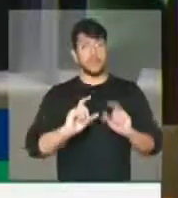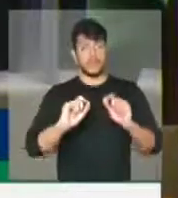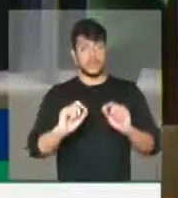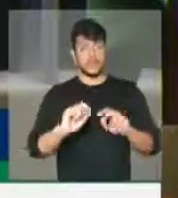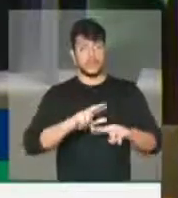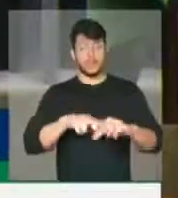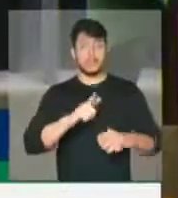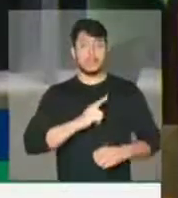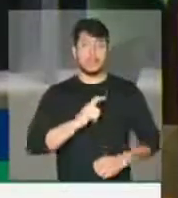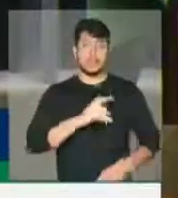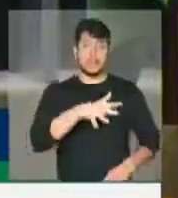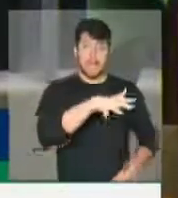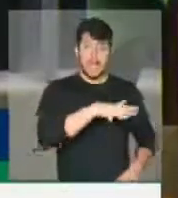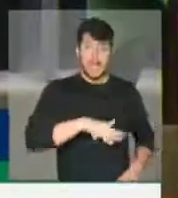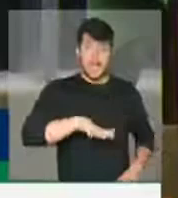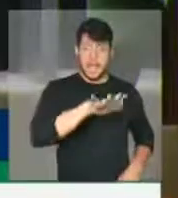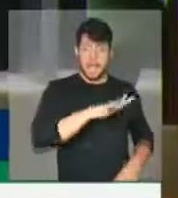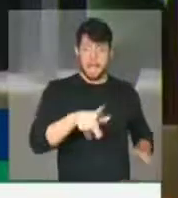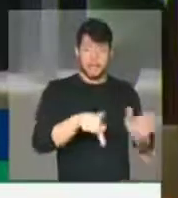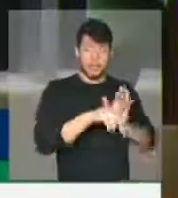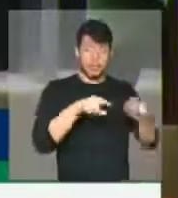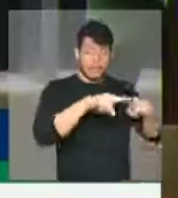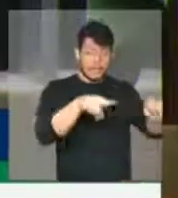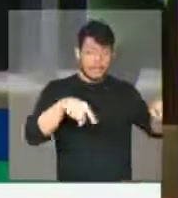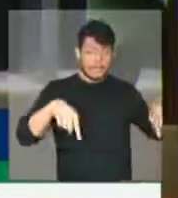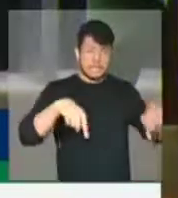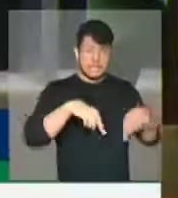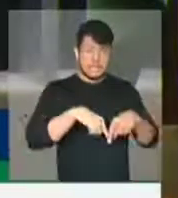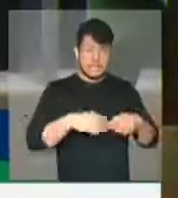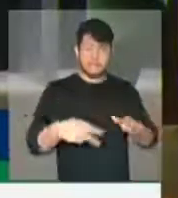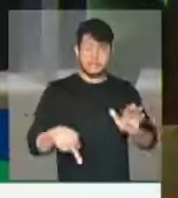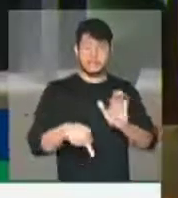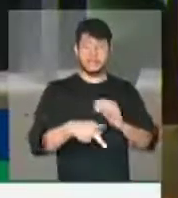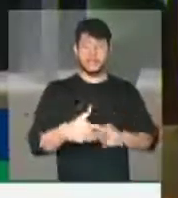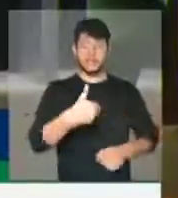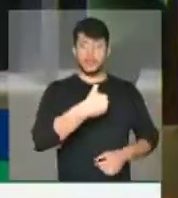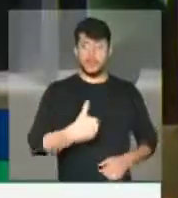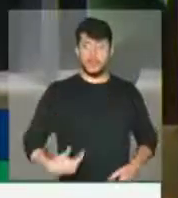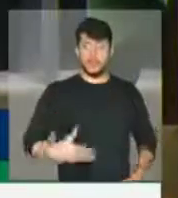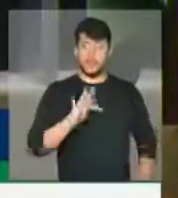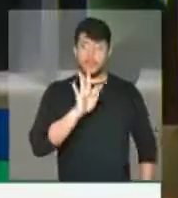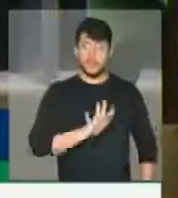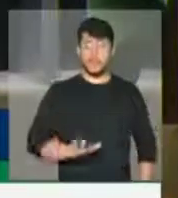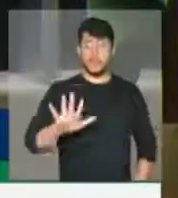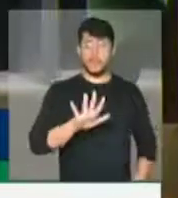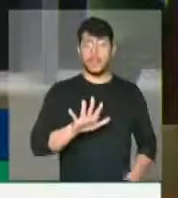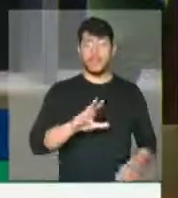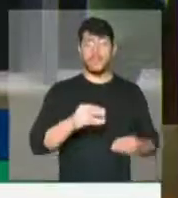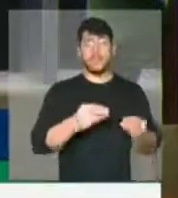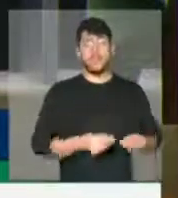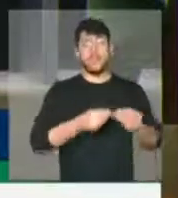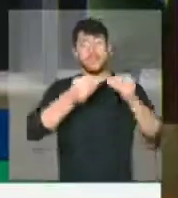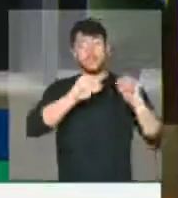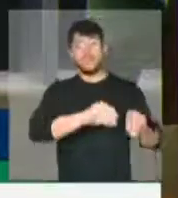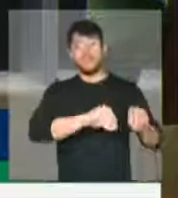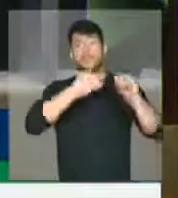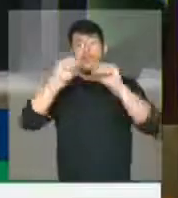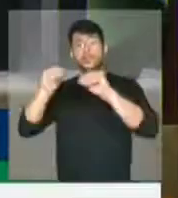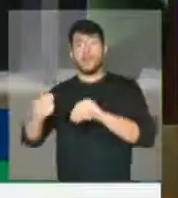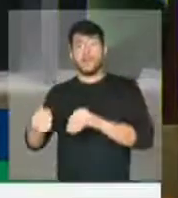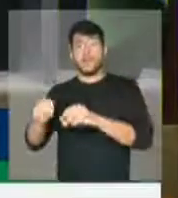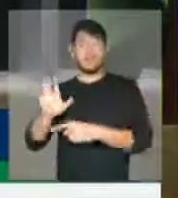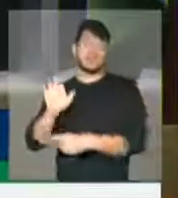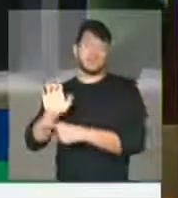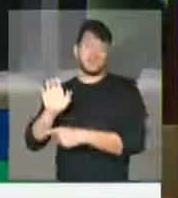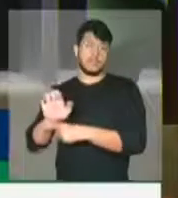Amapá e Roraima para o Estado. Isso é importante para o nosso desenvolvimento. No entanto, essa medida provisória teve o seu